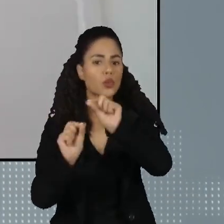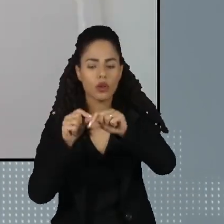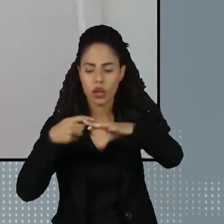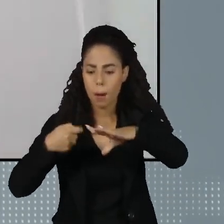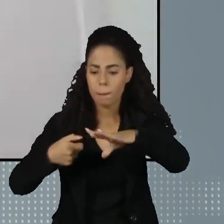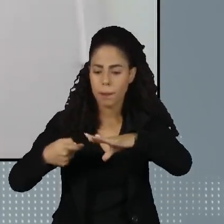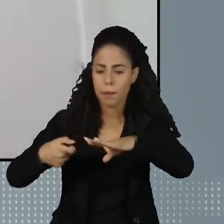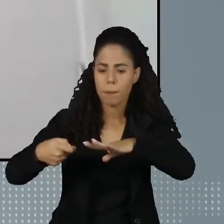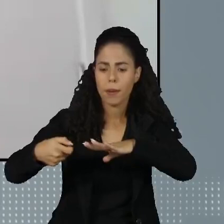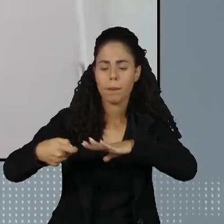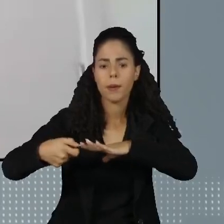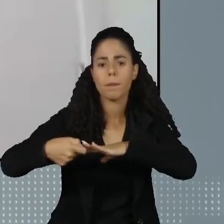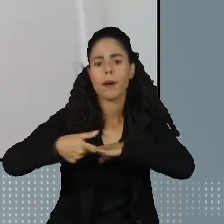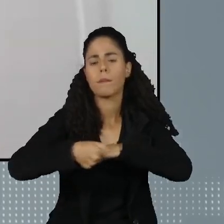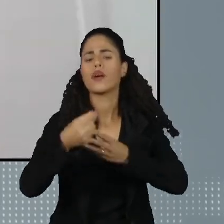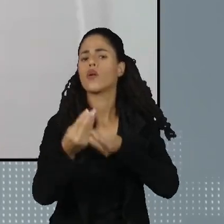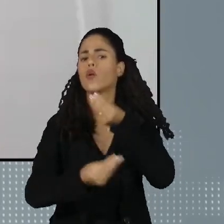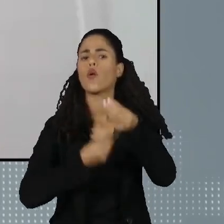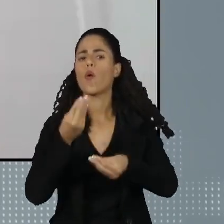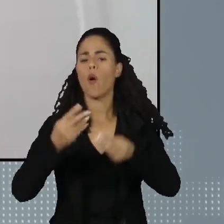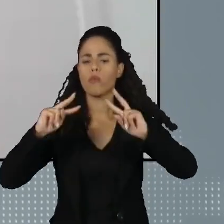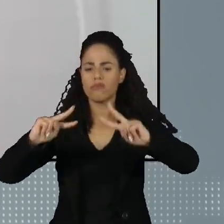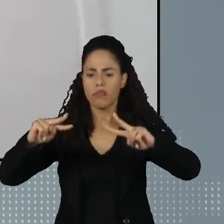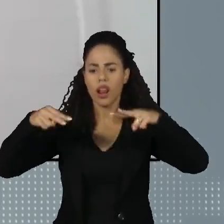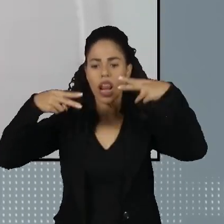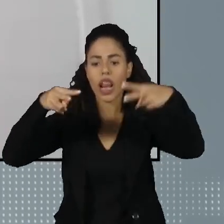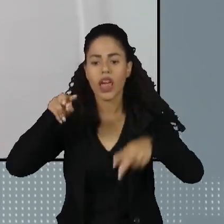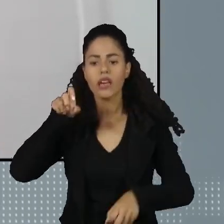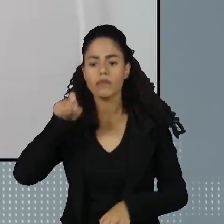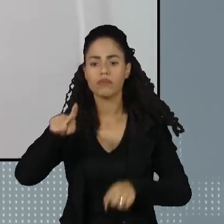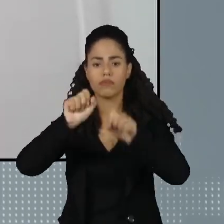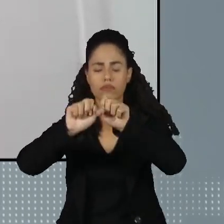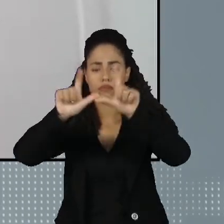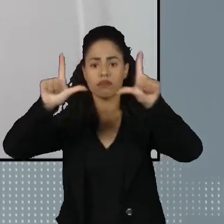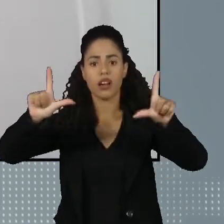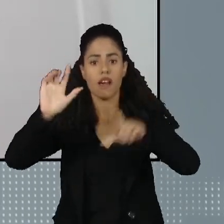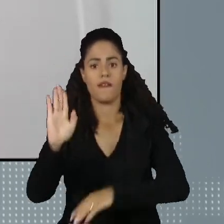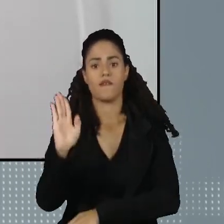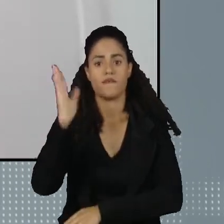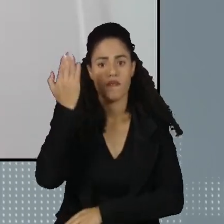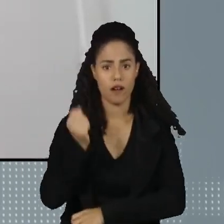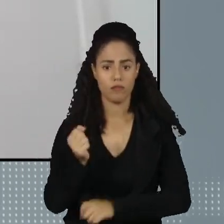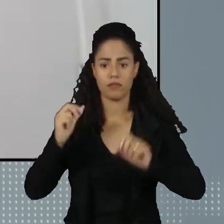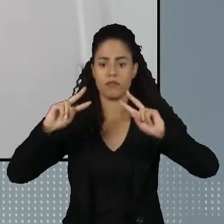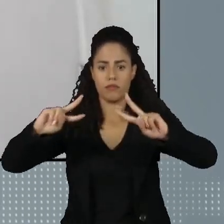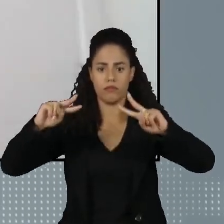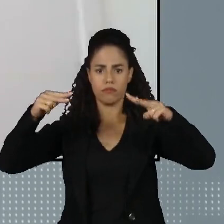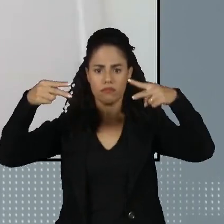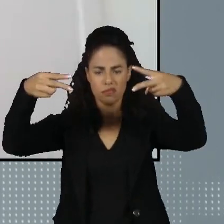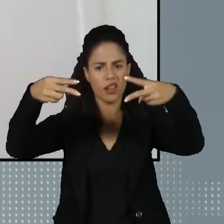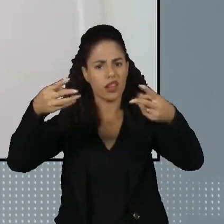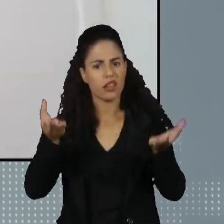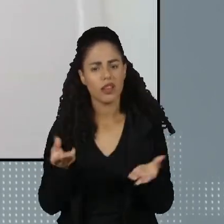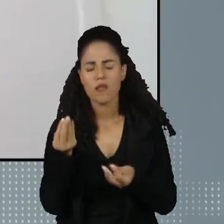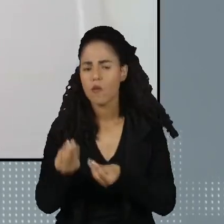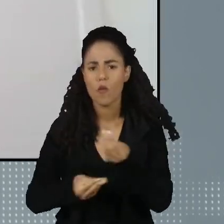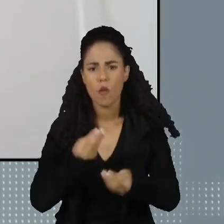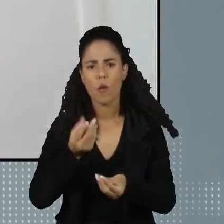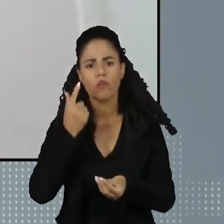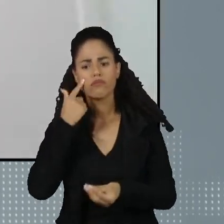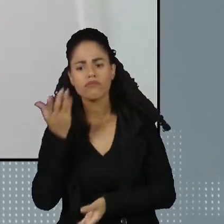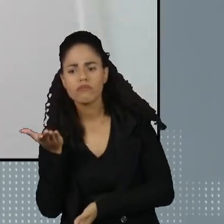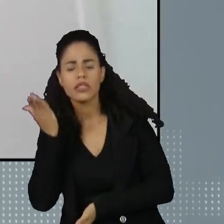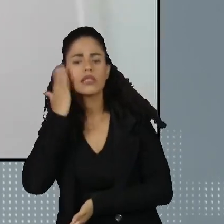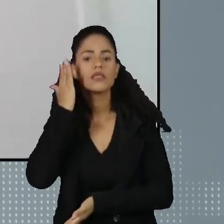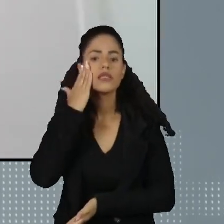lidar com links que são constantemente denunciados, links que são realmente maliciosos, por exemplo, que estão circulando